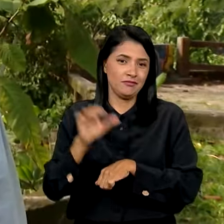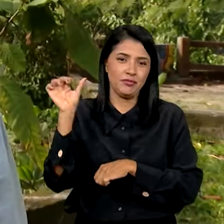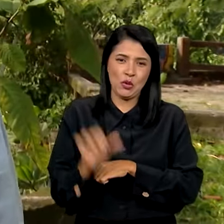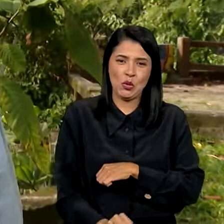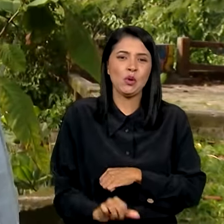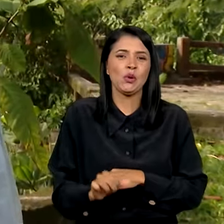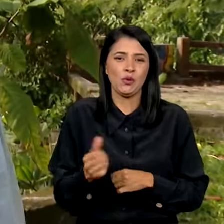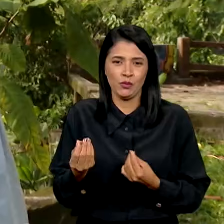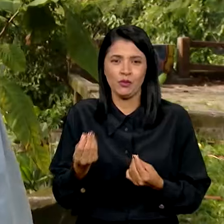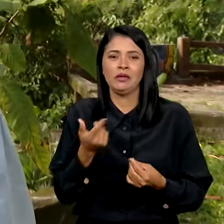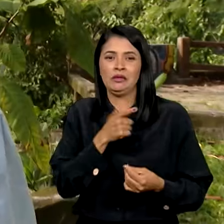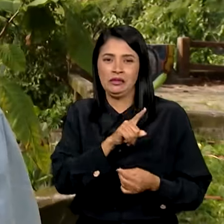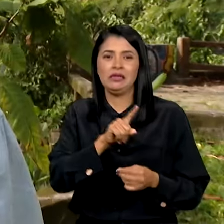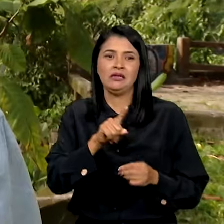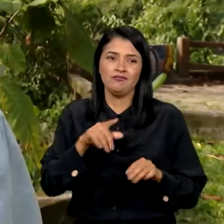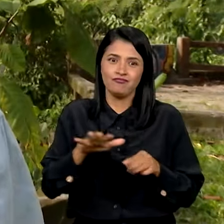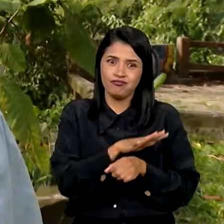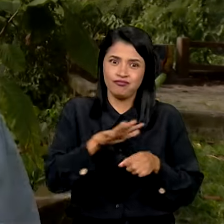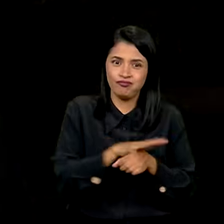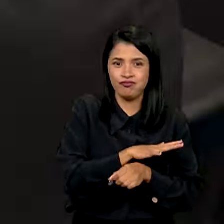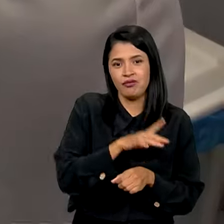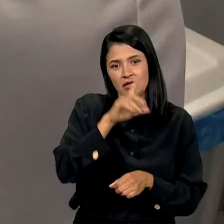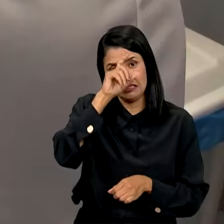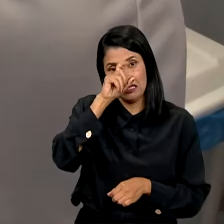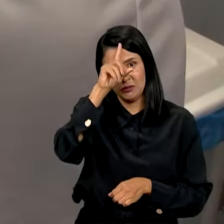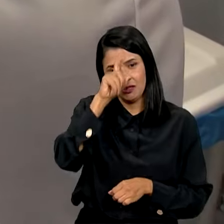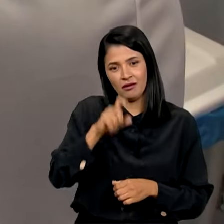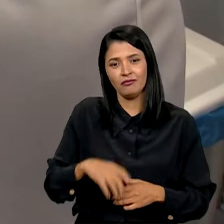piores e sobrecarga do sistema de saúde também.